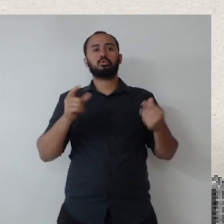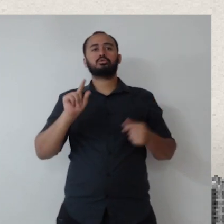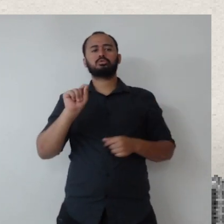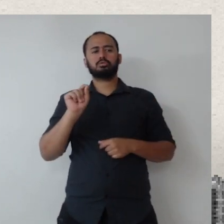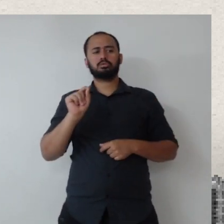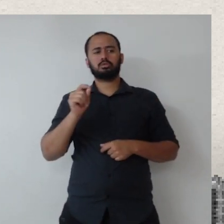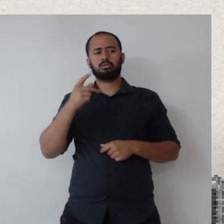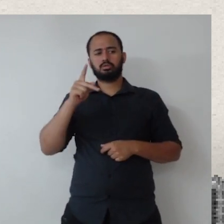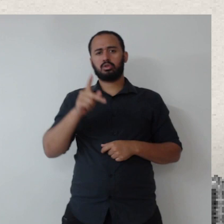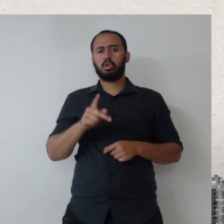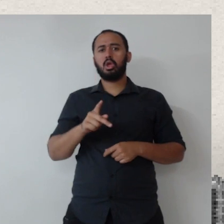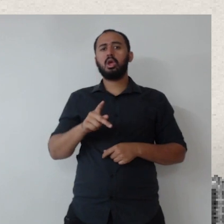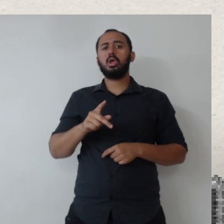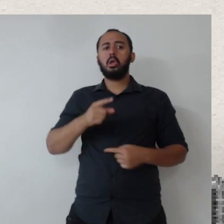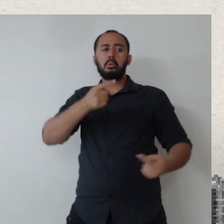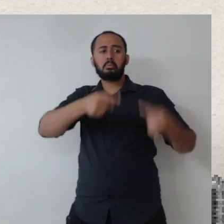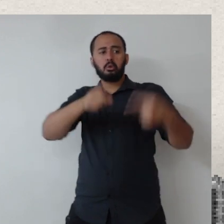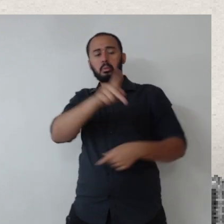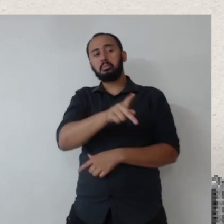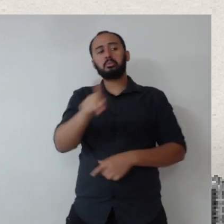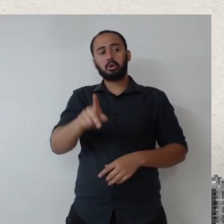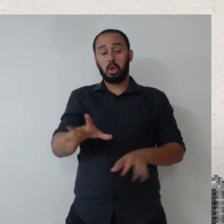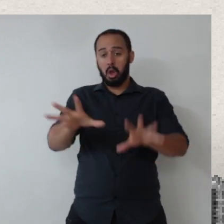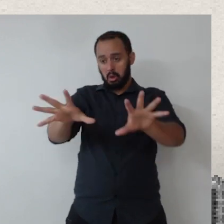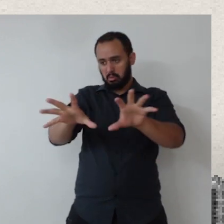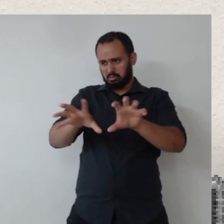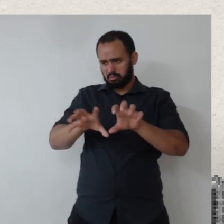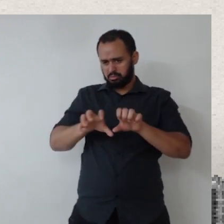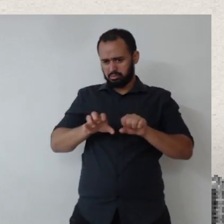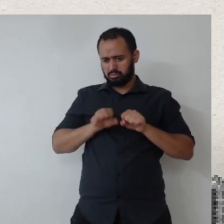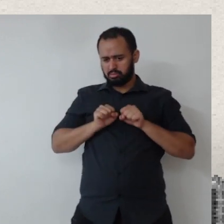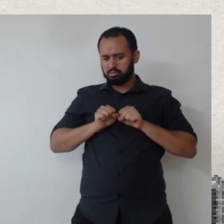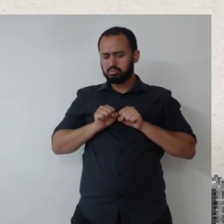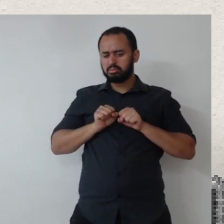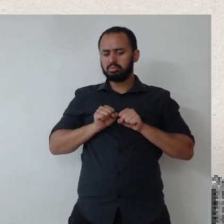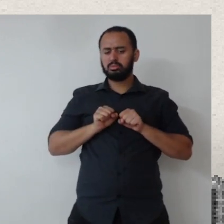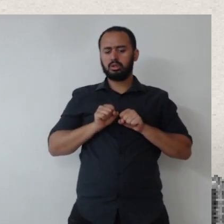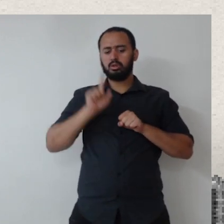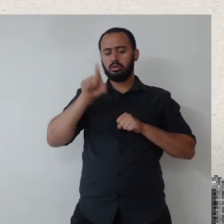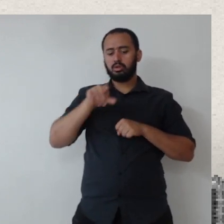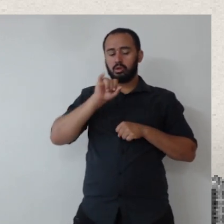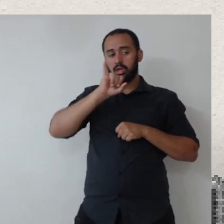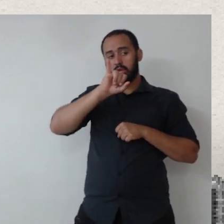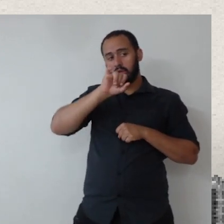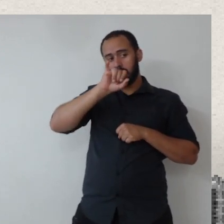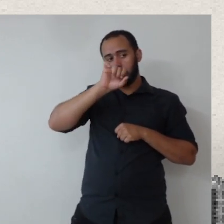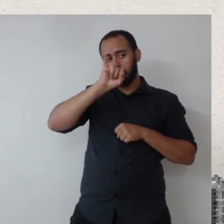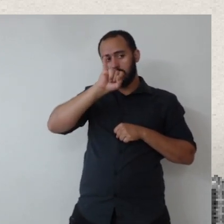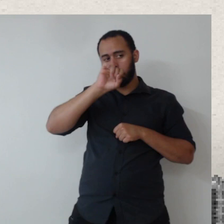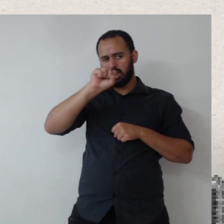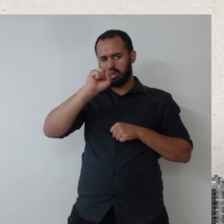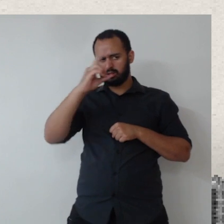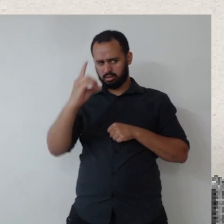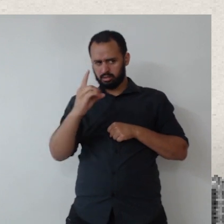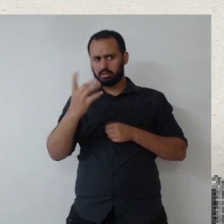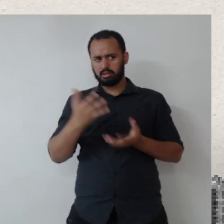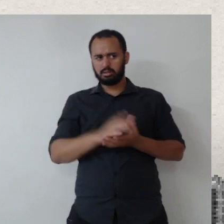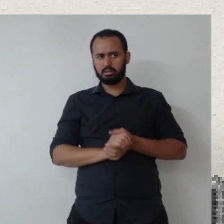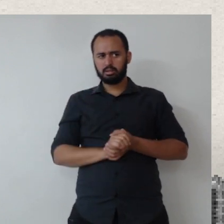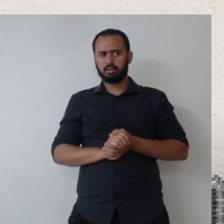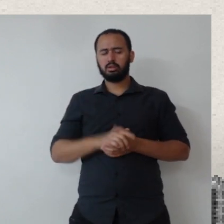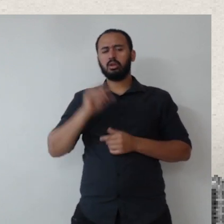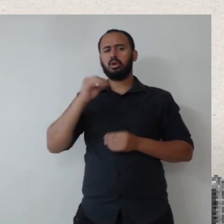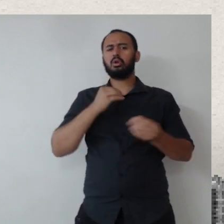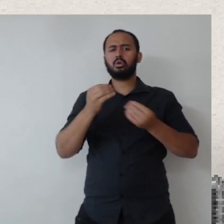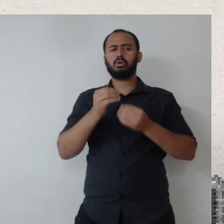capacidade das políticas públicas absorverem, o conceito de ESG, mas tudo depende